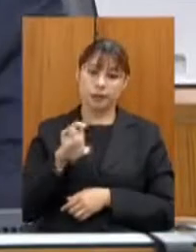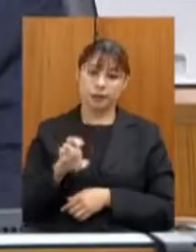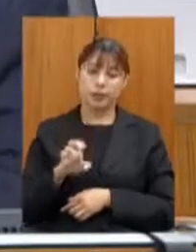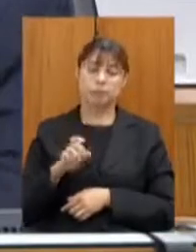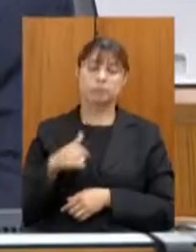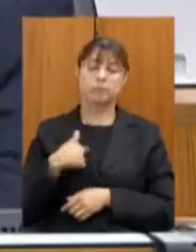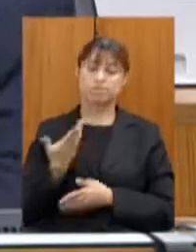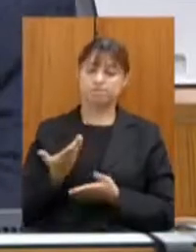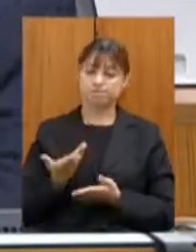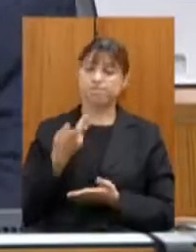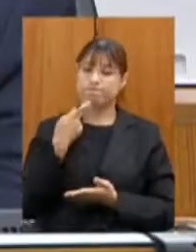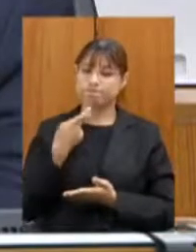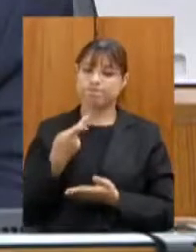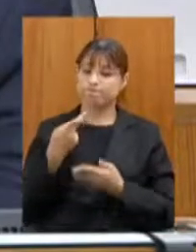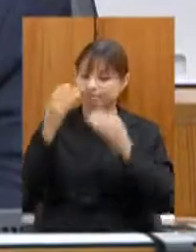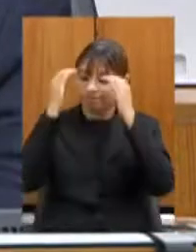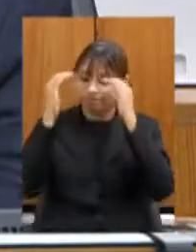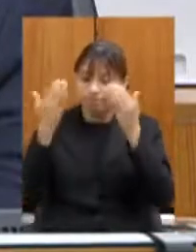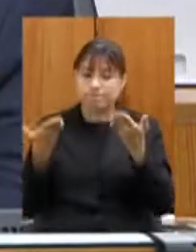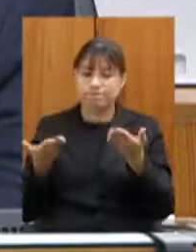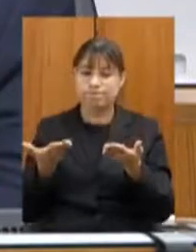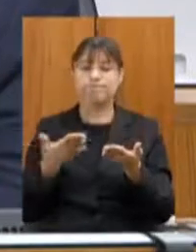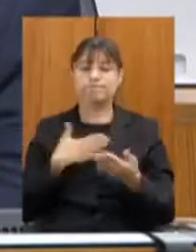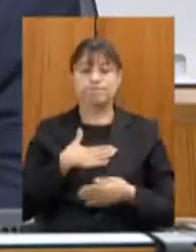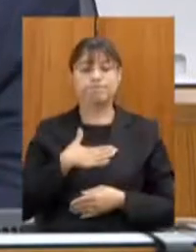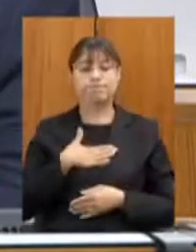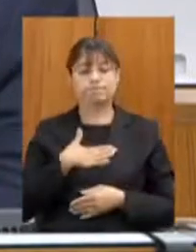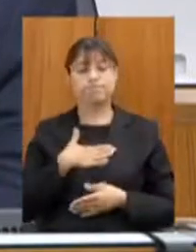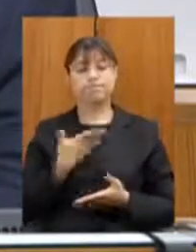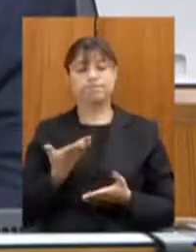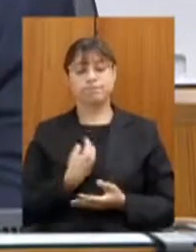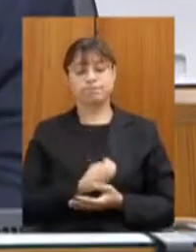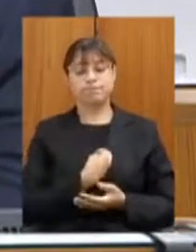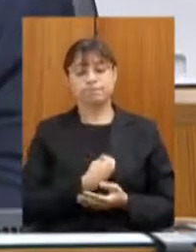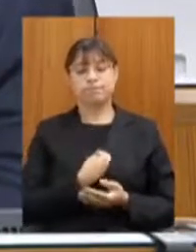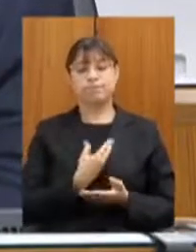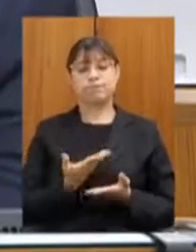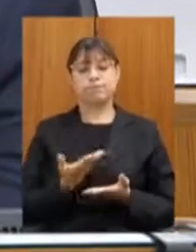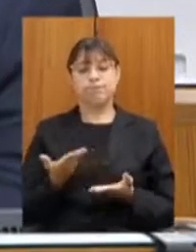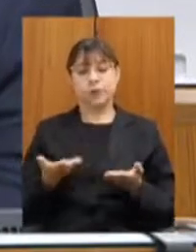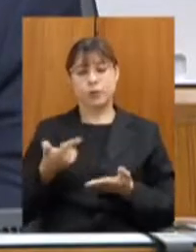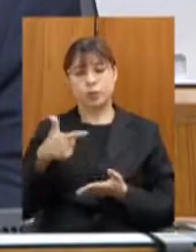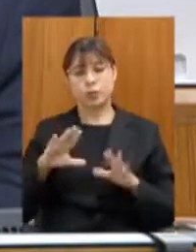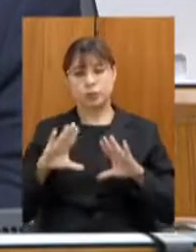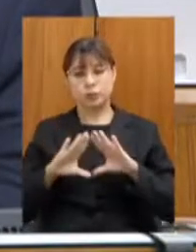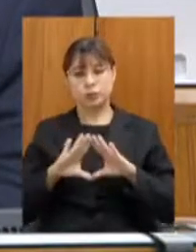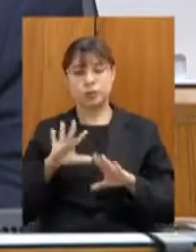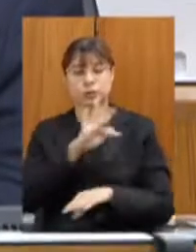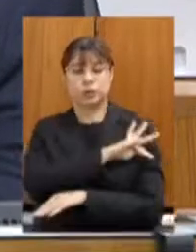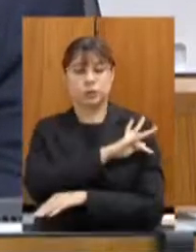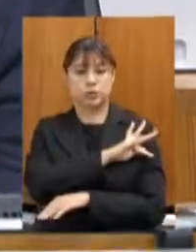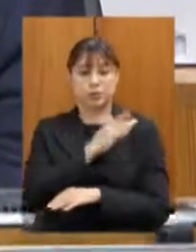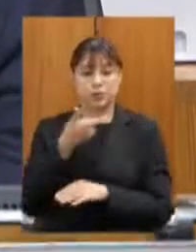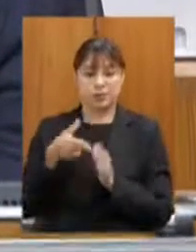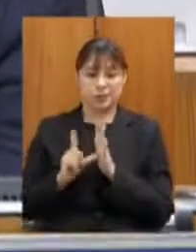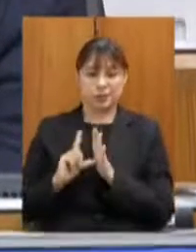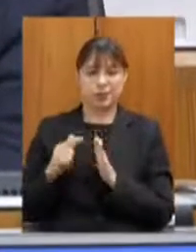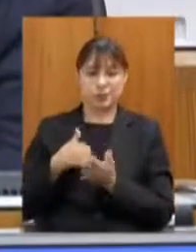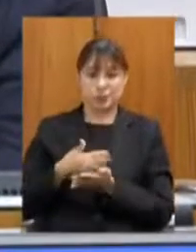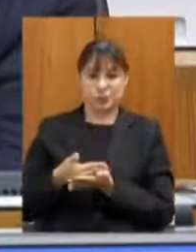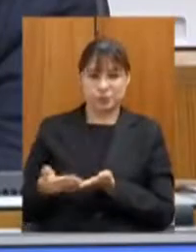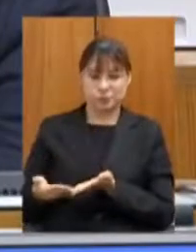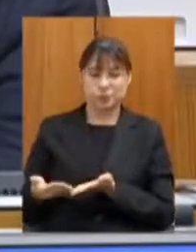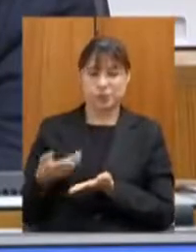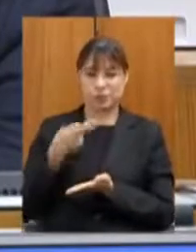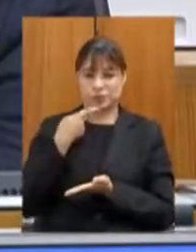para mim foi uma honra participar dessa edição da Assembleia Fiscaliza como eu disse no início da minha fala nós não